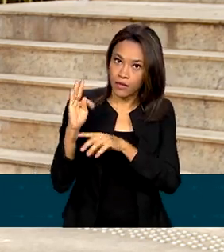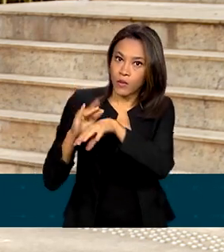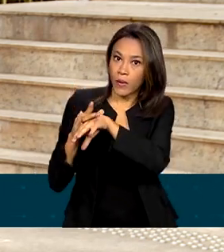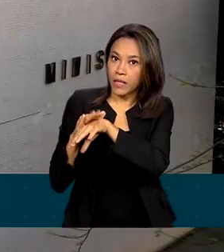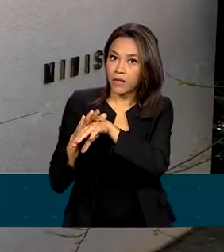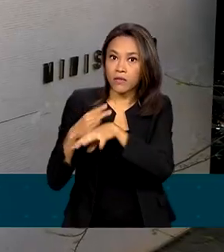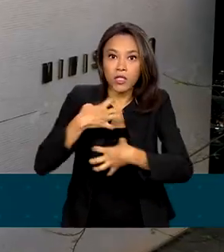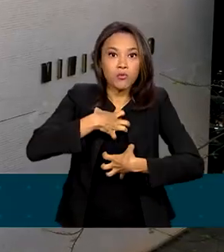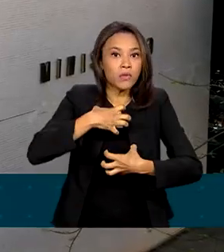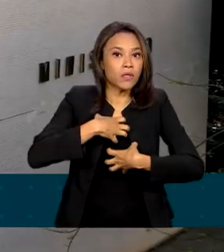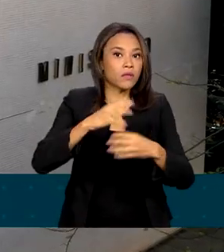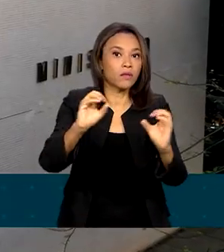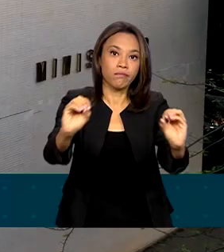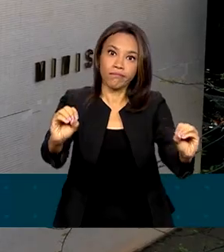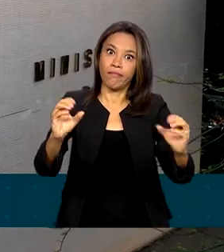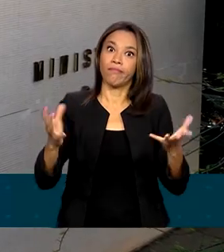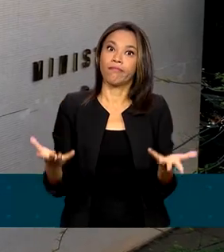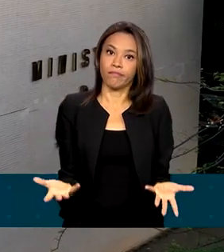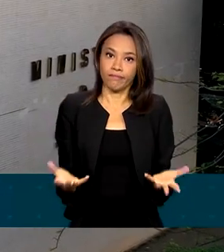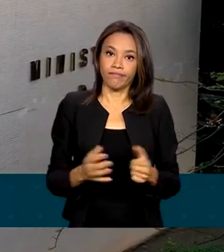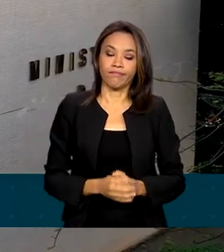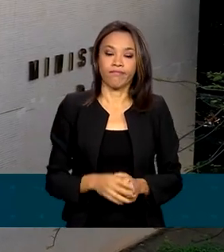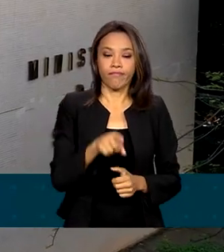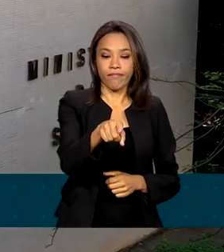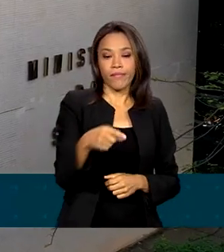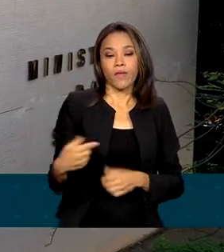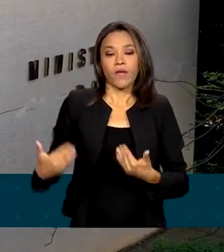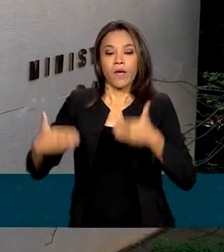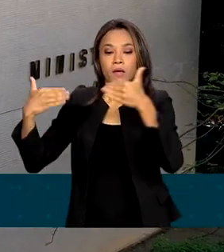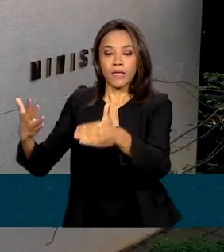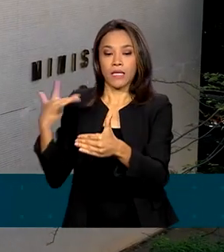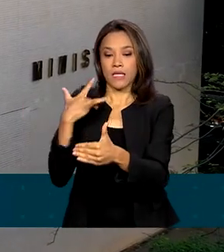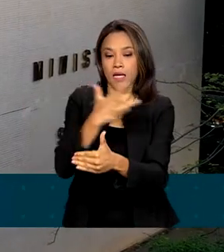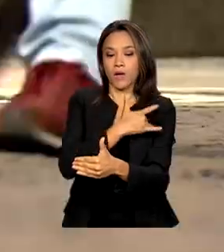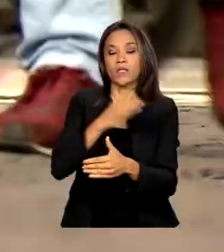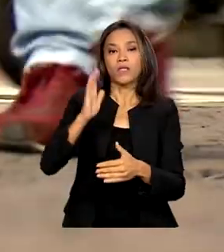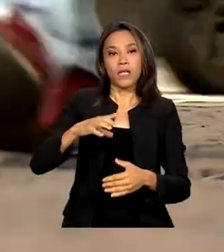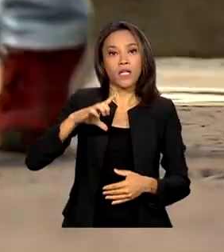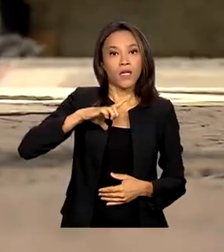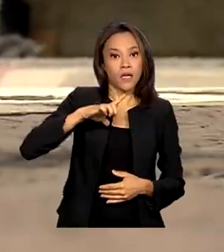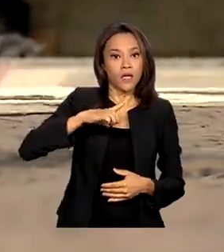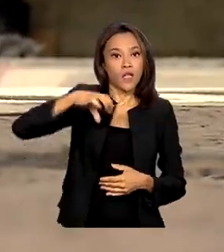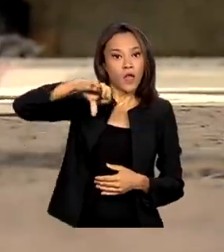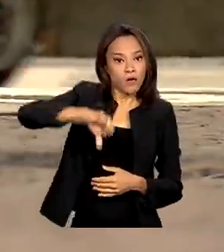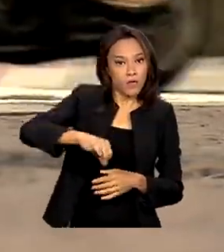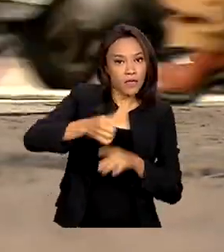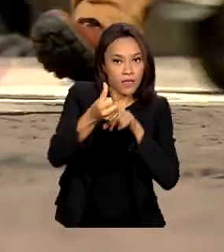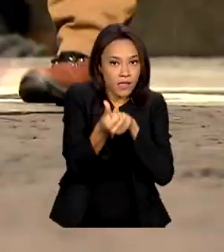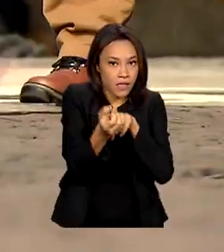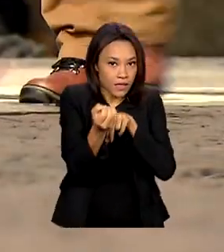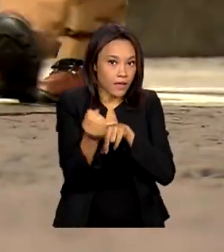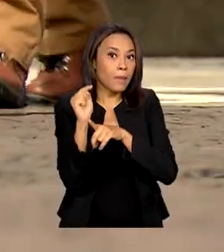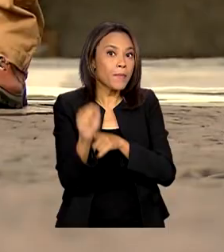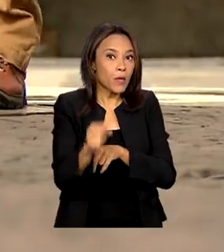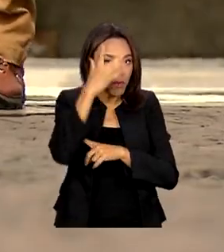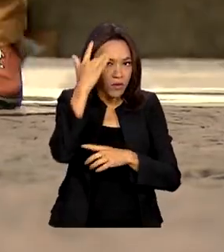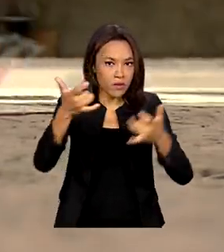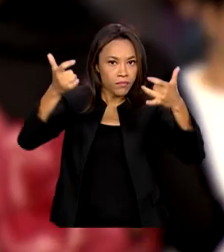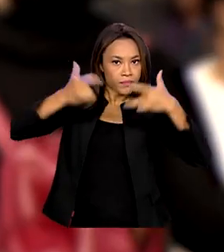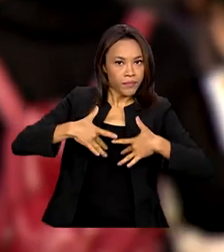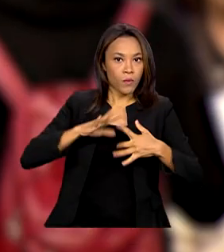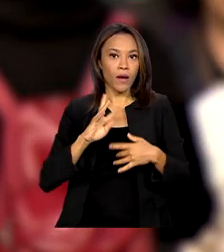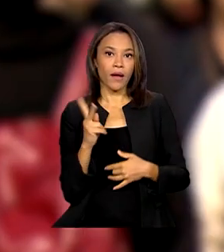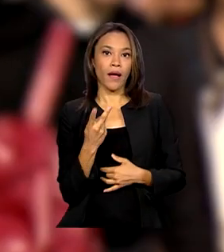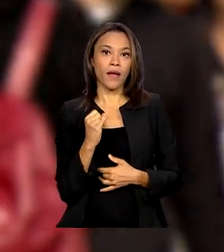sintomas. Segundo o Ministério da Saúde, há 960 mil pessoas vivendo com HIV no país.